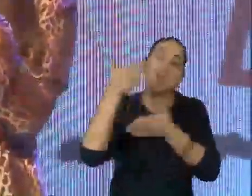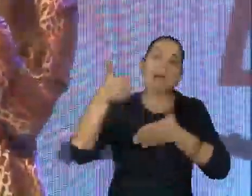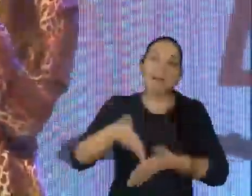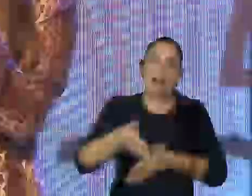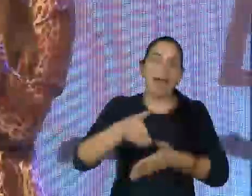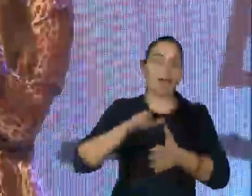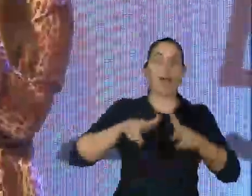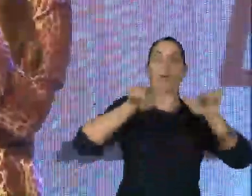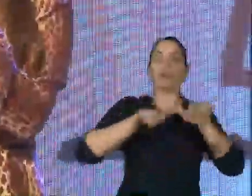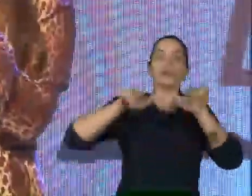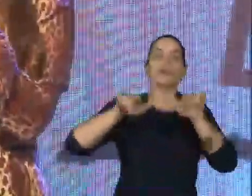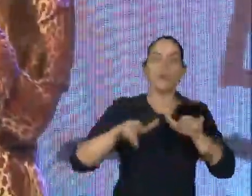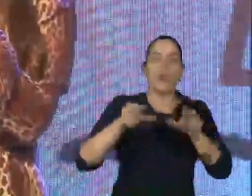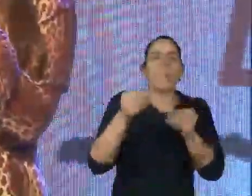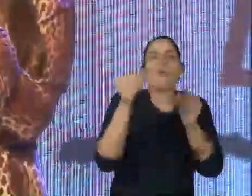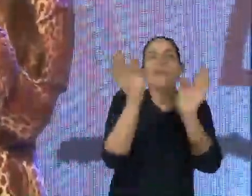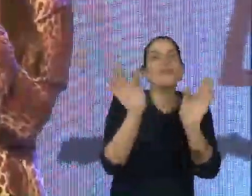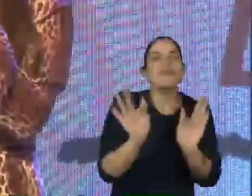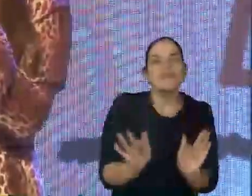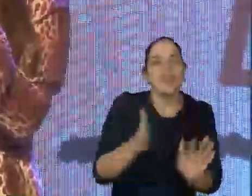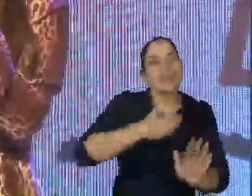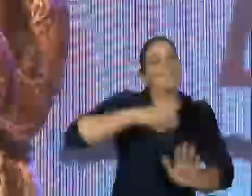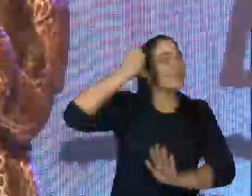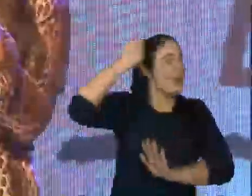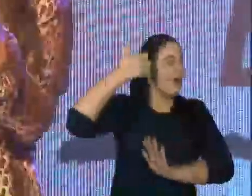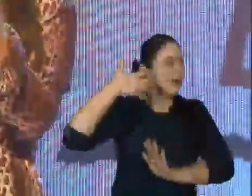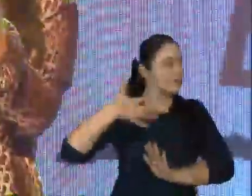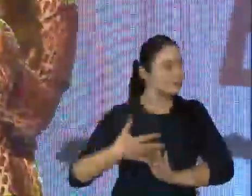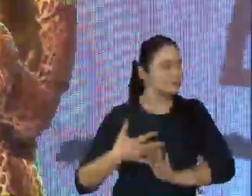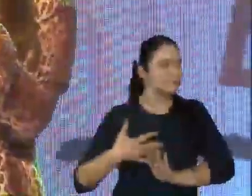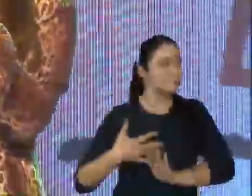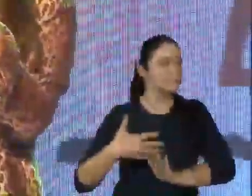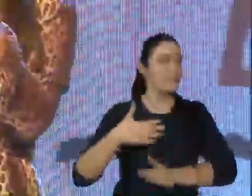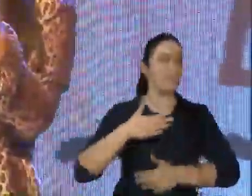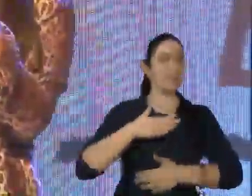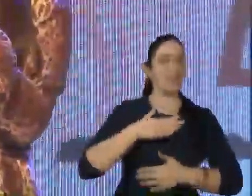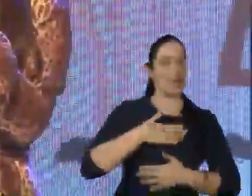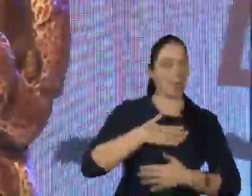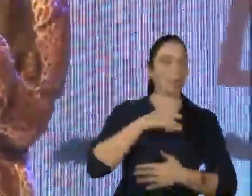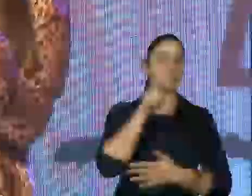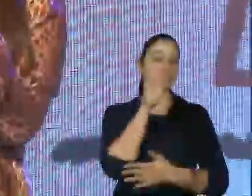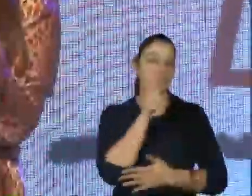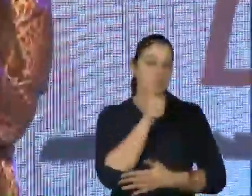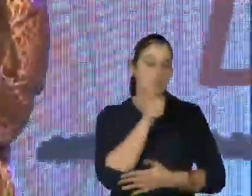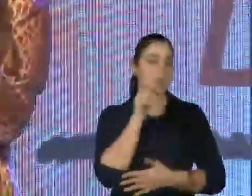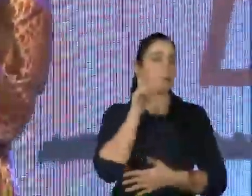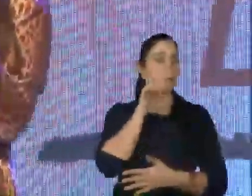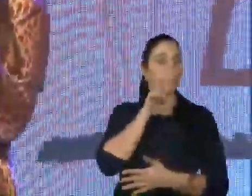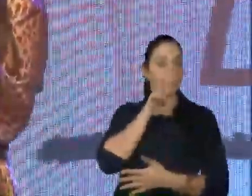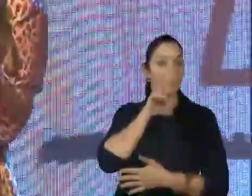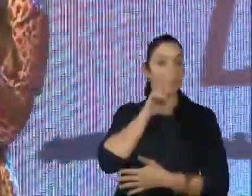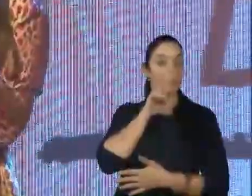estúdio, muito feliz, vou me autodescrever. Sou uma mulher, morena,